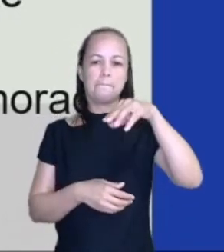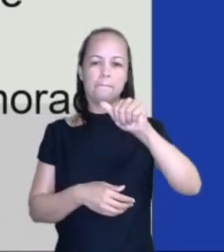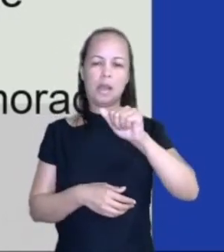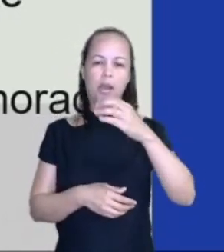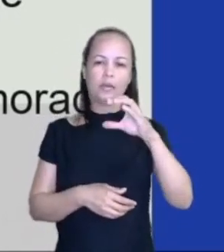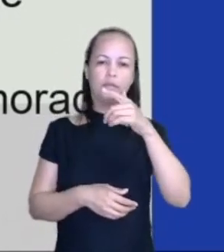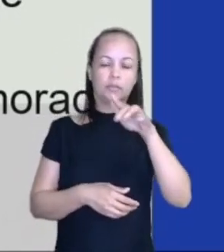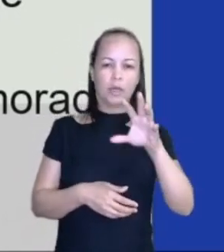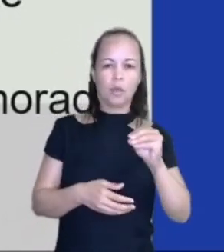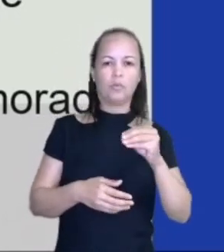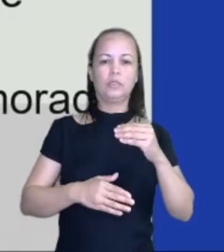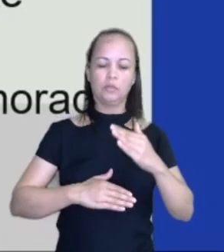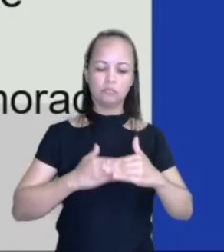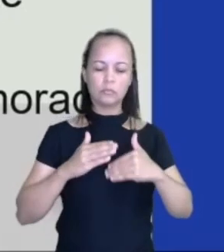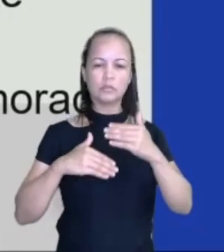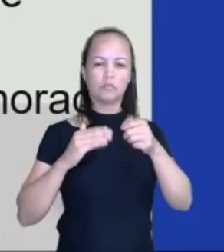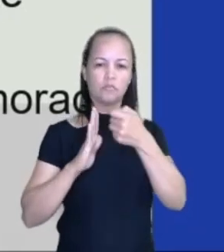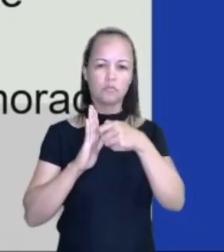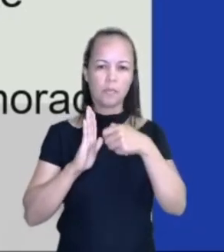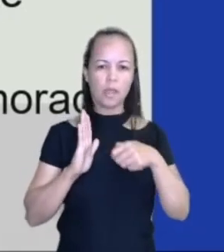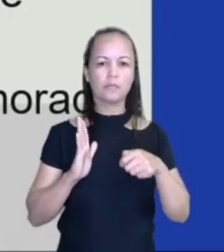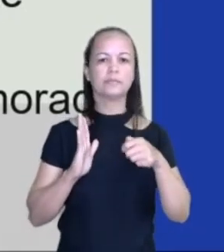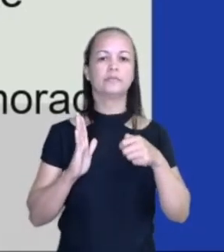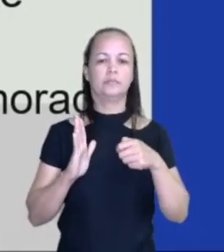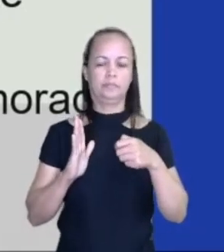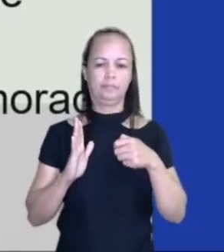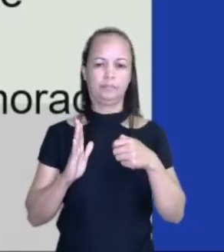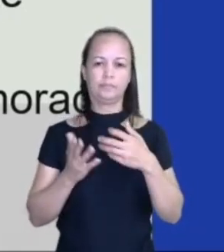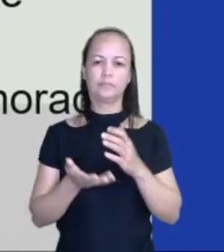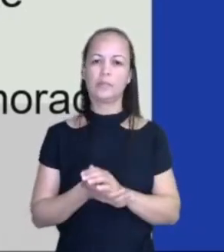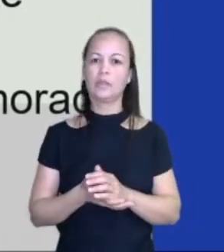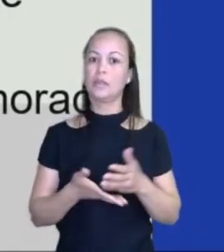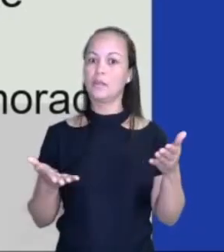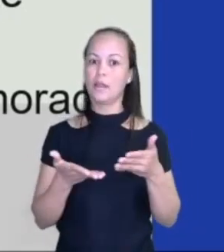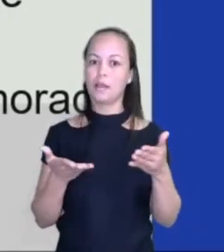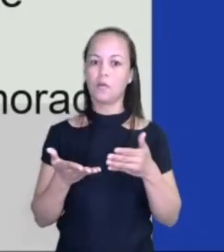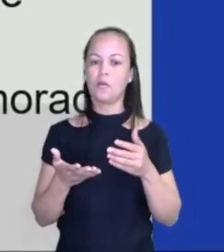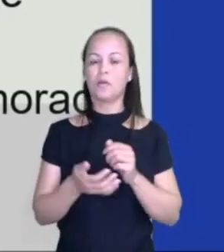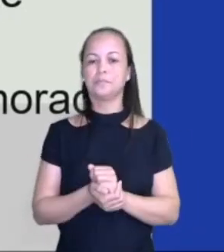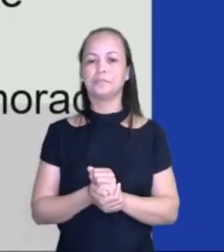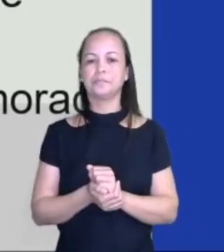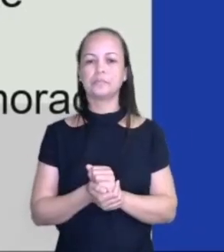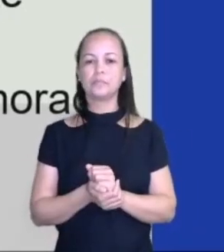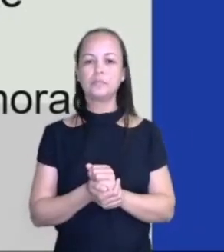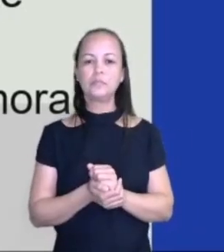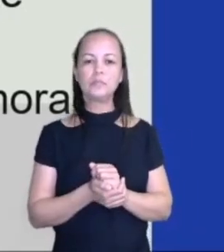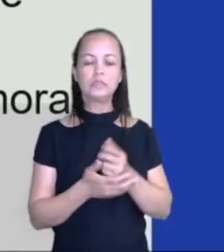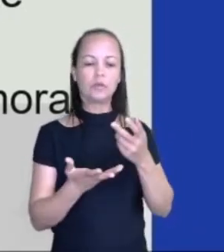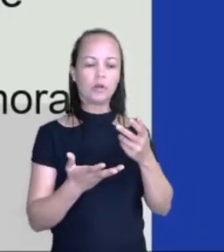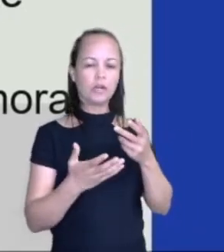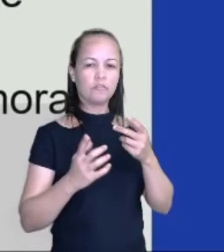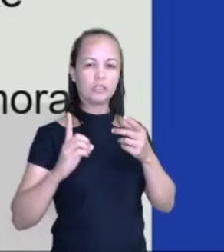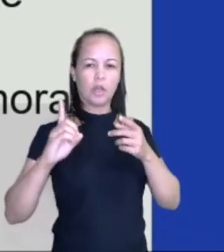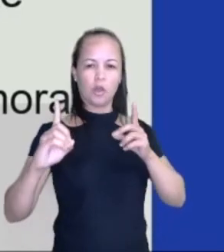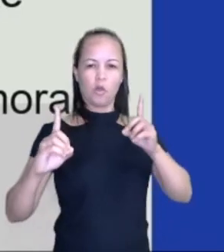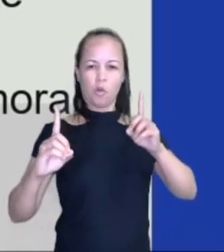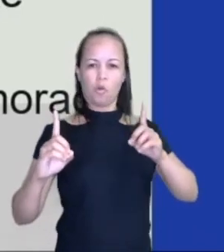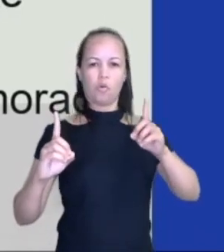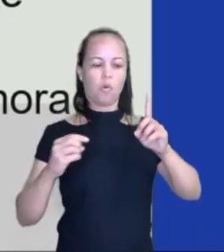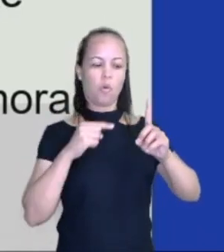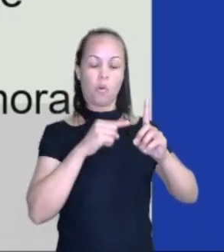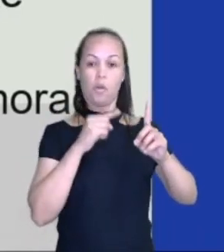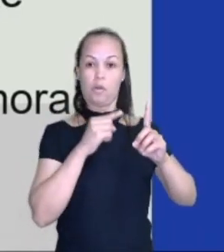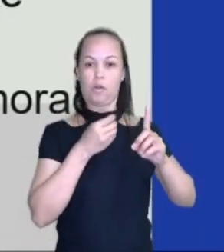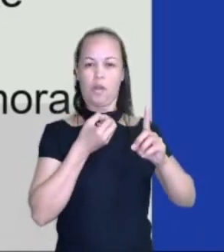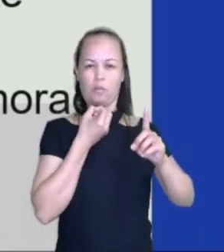desenvolvimento está acontecendo. Aí vem a situação, ó. Ele enfrenta o verdadeiro vilão em um encontro